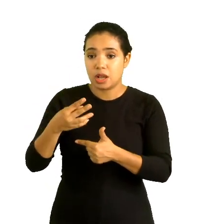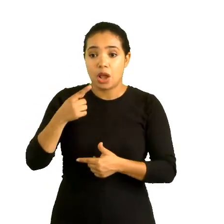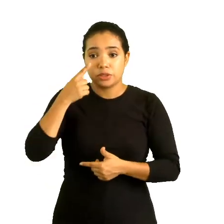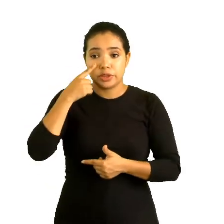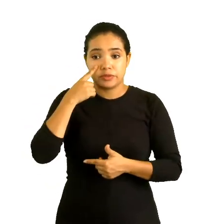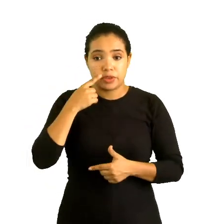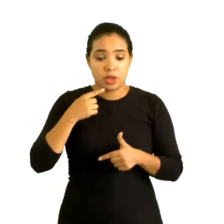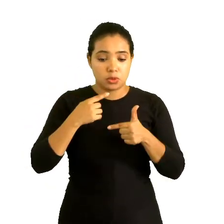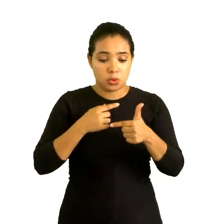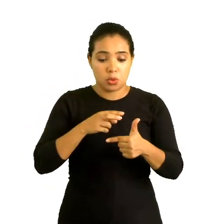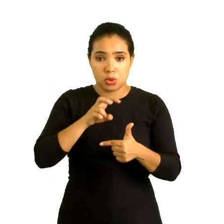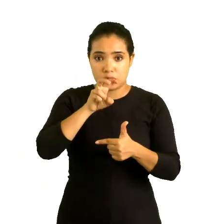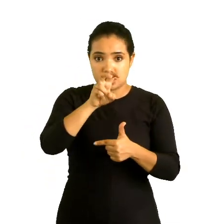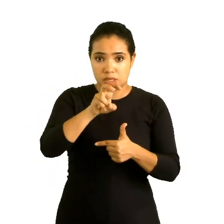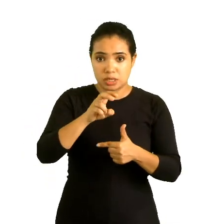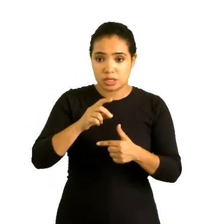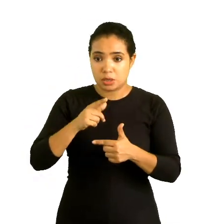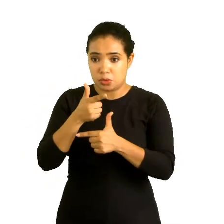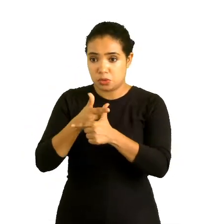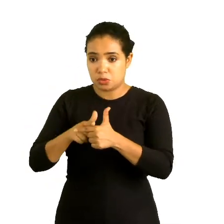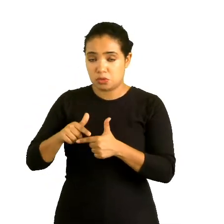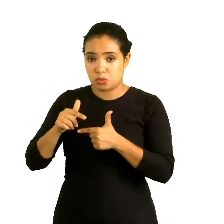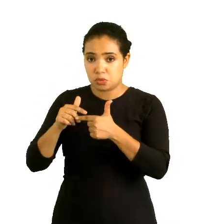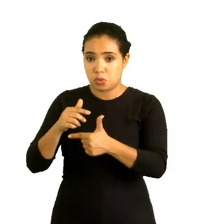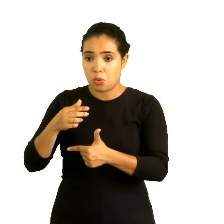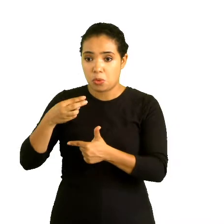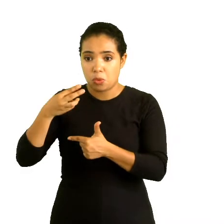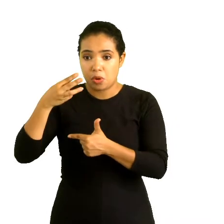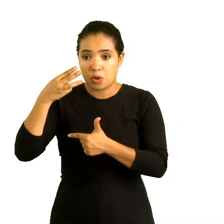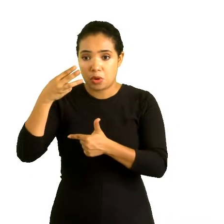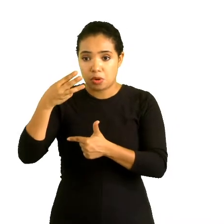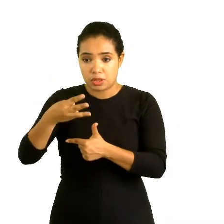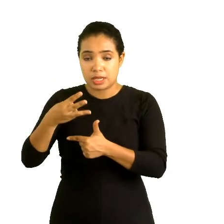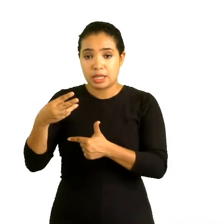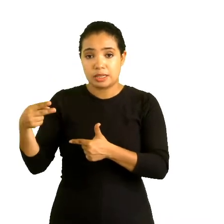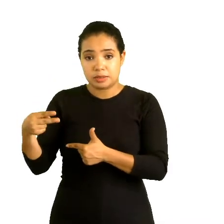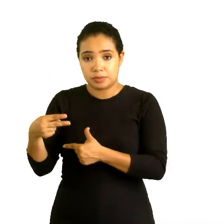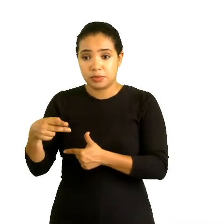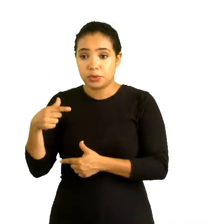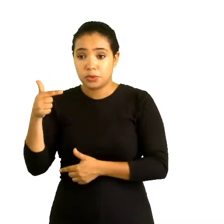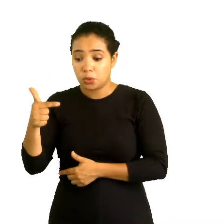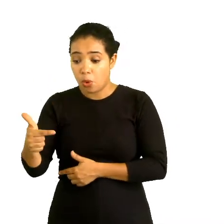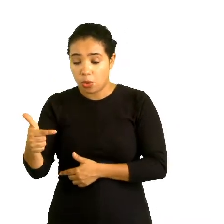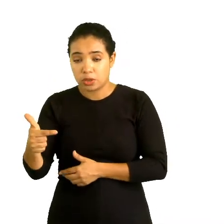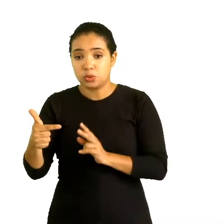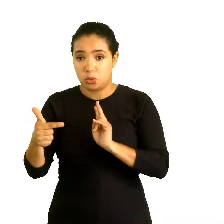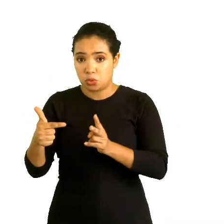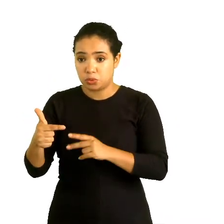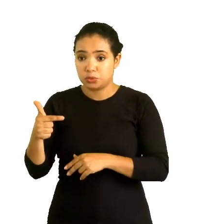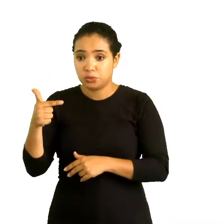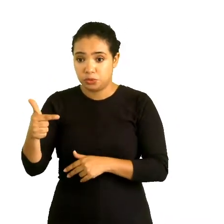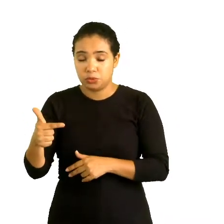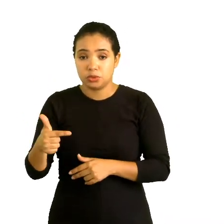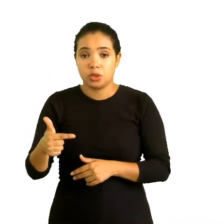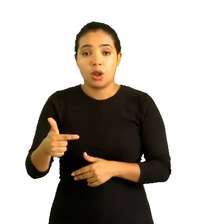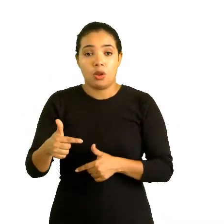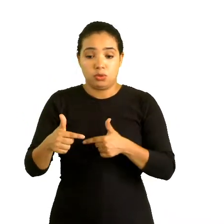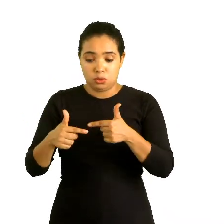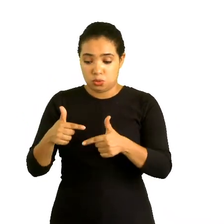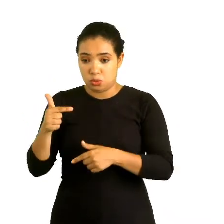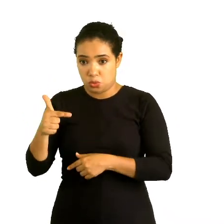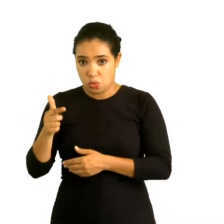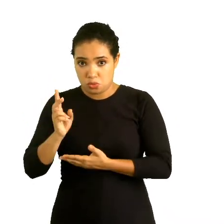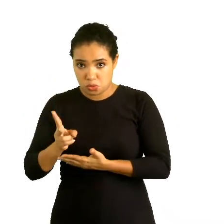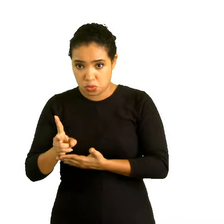divididas uma pela outra e as bases são idênticas. O dois. O que a propriedade diz? Conserva a base